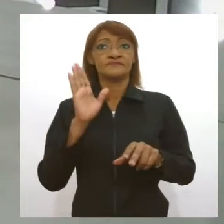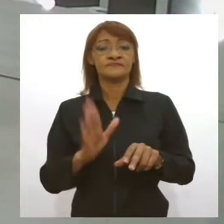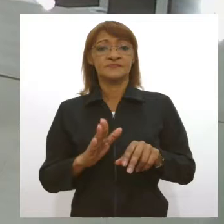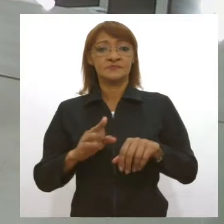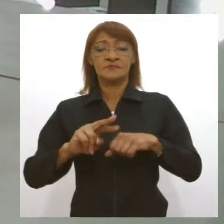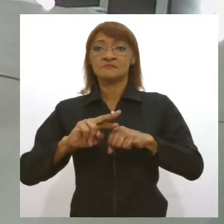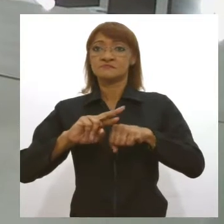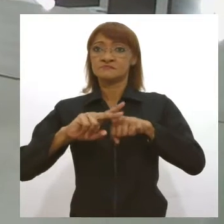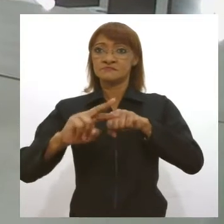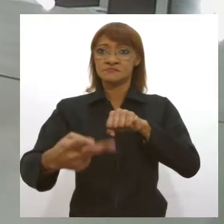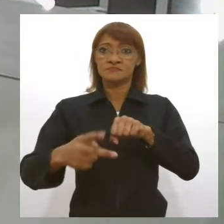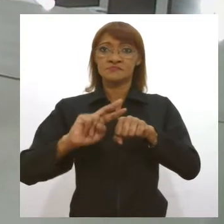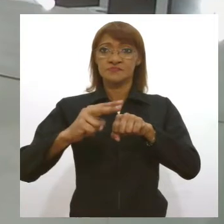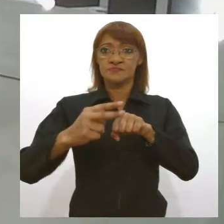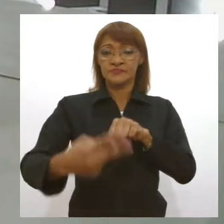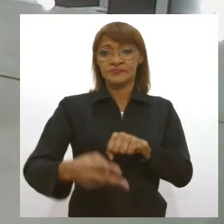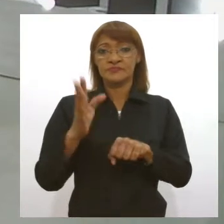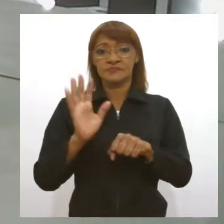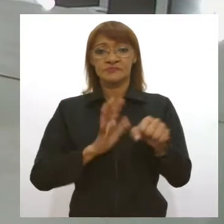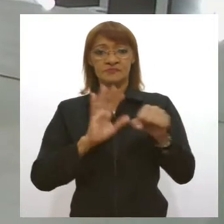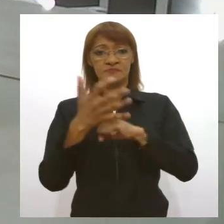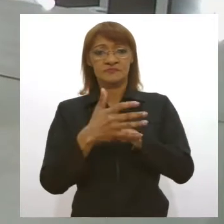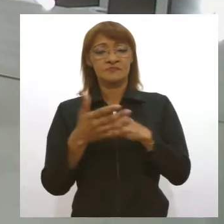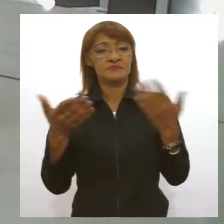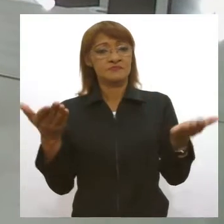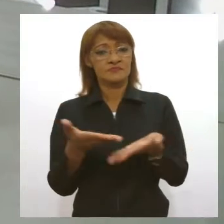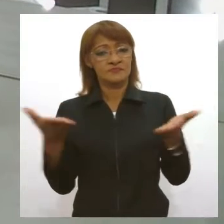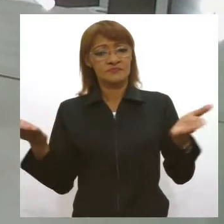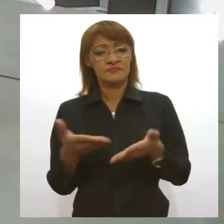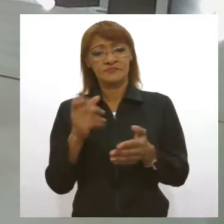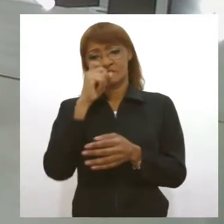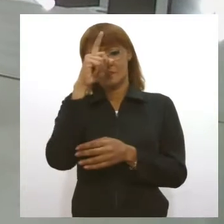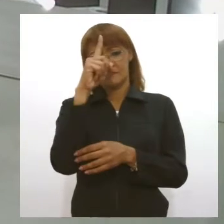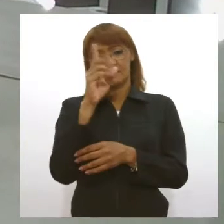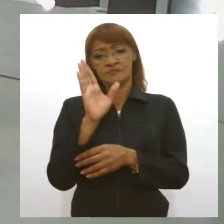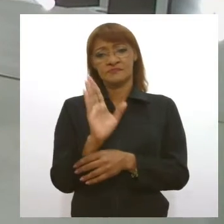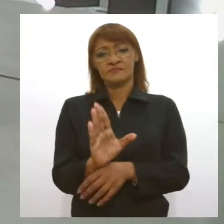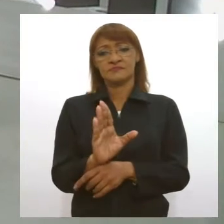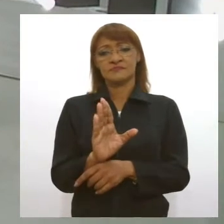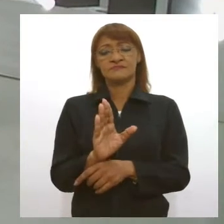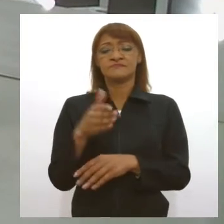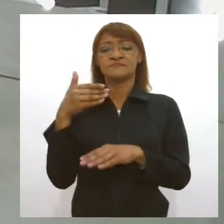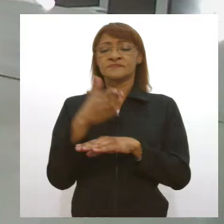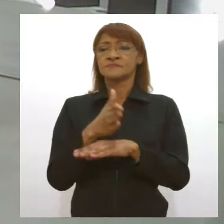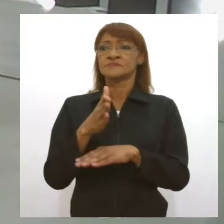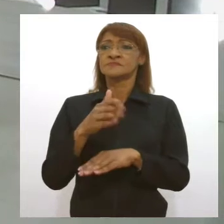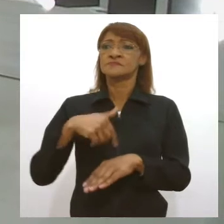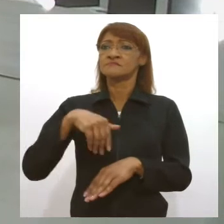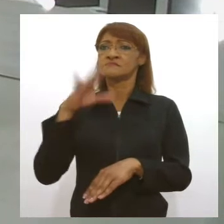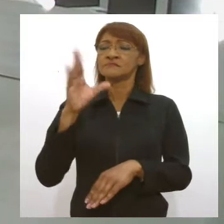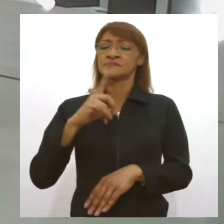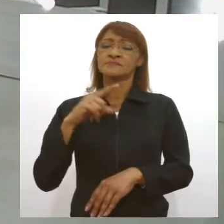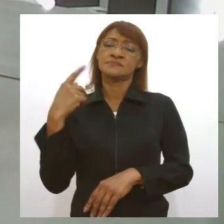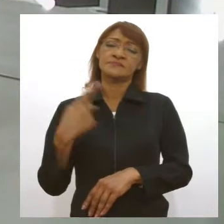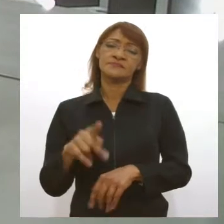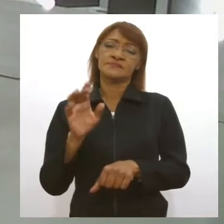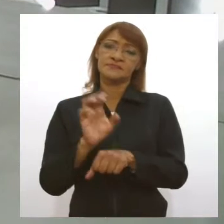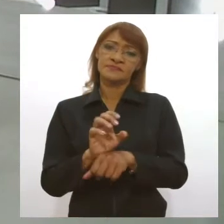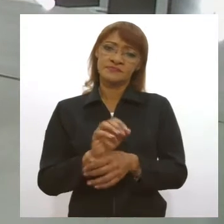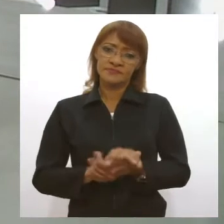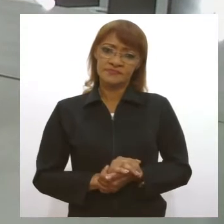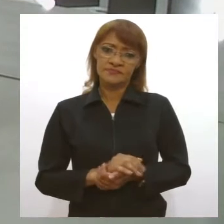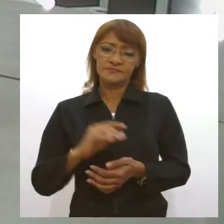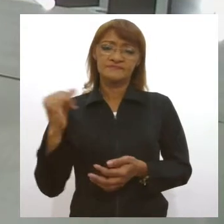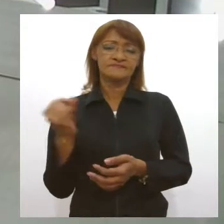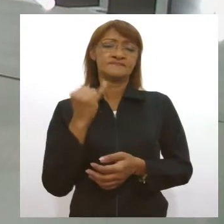avaliação em conjunto do número de pacientes hospitalizados e das linhagens mais frequentes em circulação no Estado é essencial